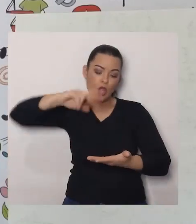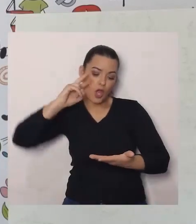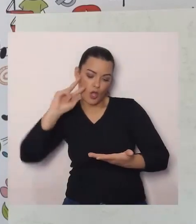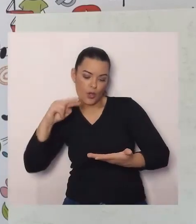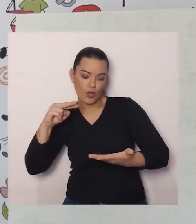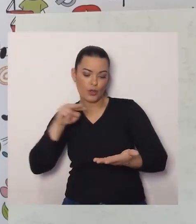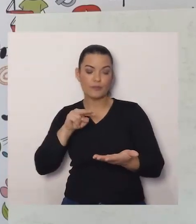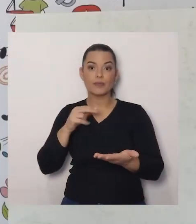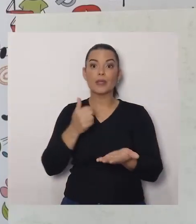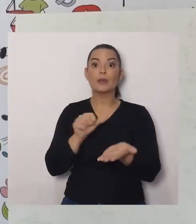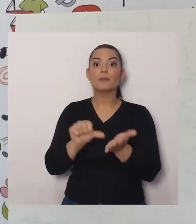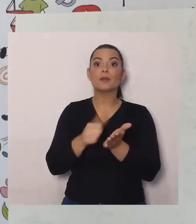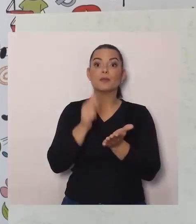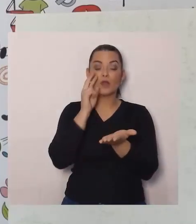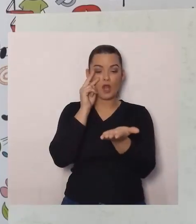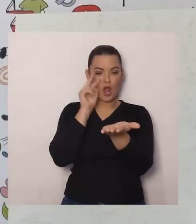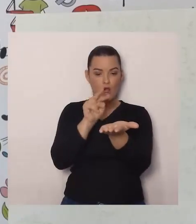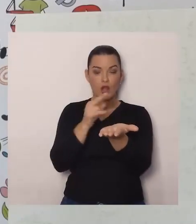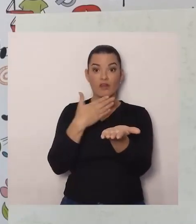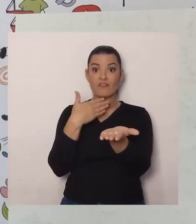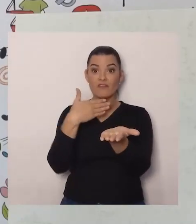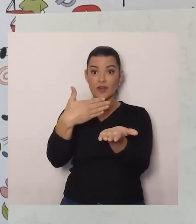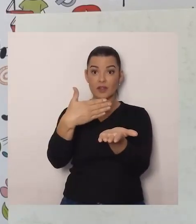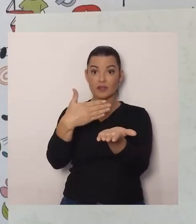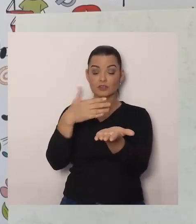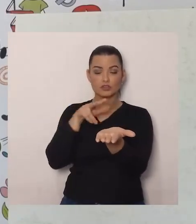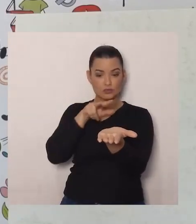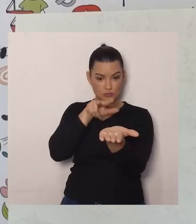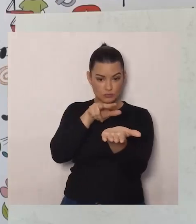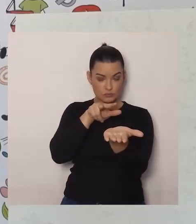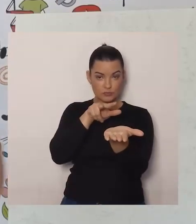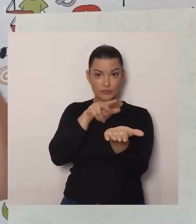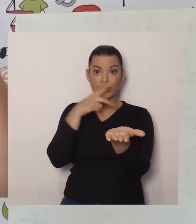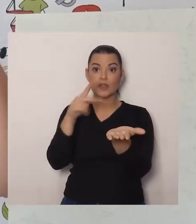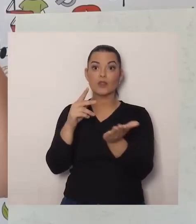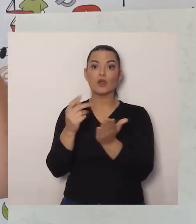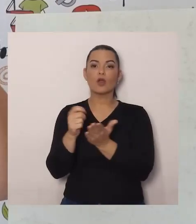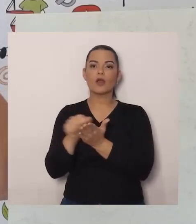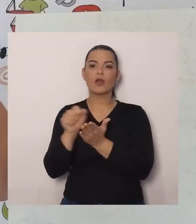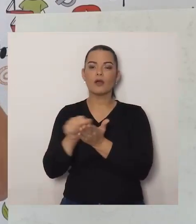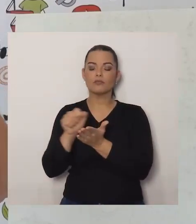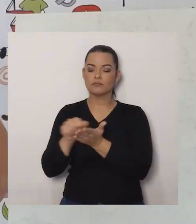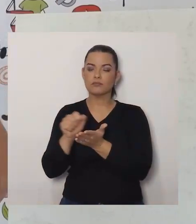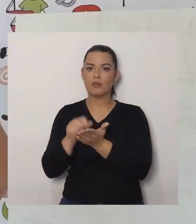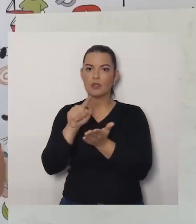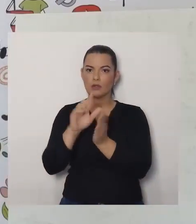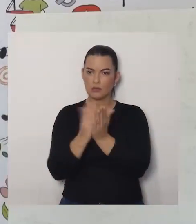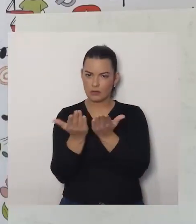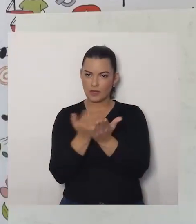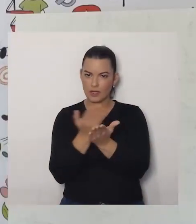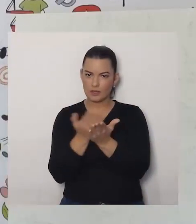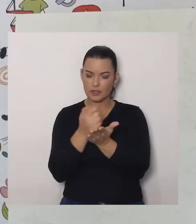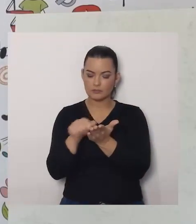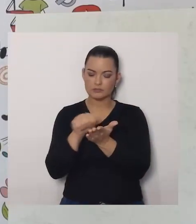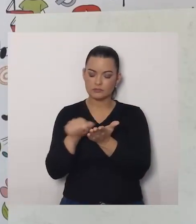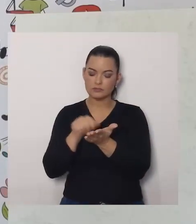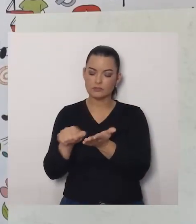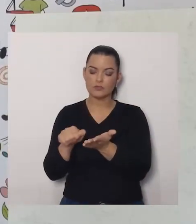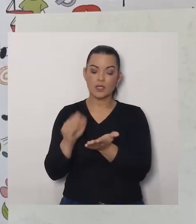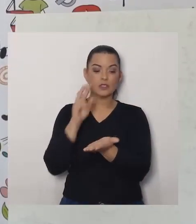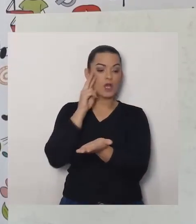De frente, Vão registrar no seu caderno, Depois, Vocês vão olhar esse objeto, De cima,